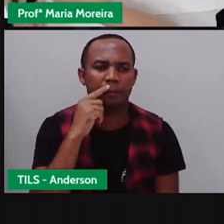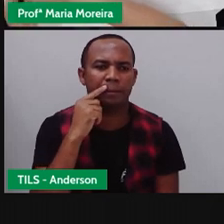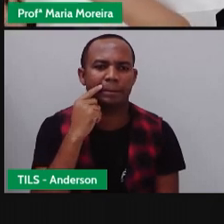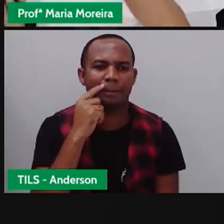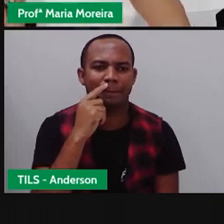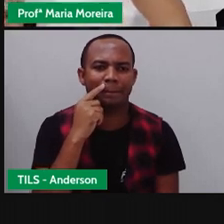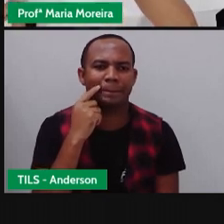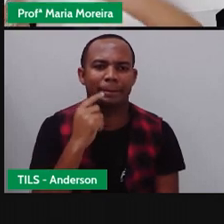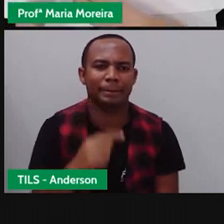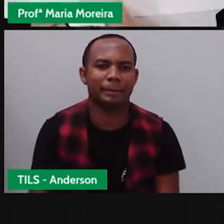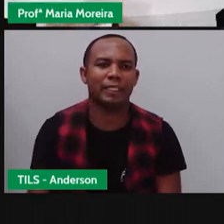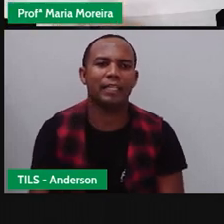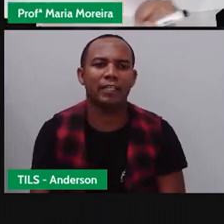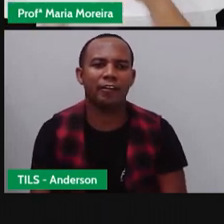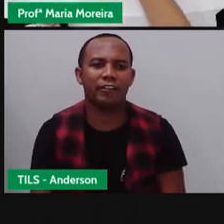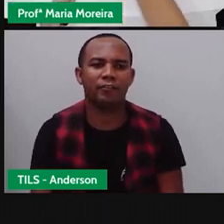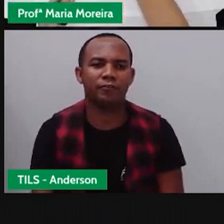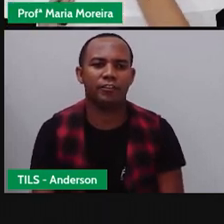dois. Esse piloto não está legal.